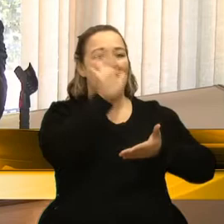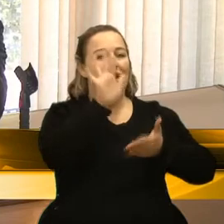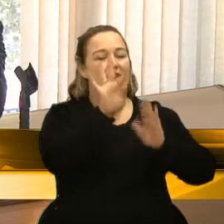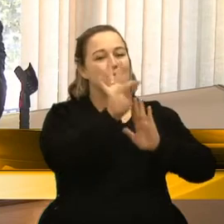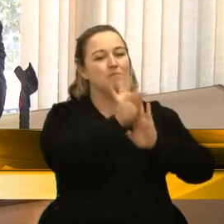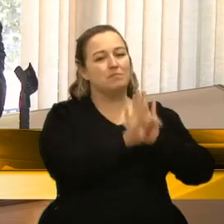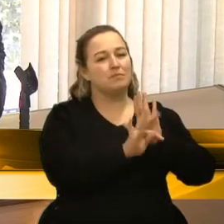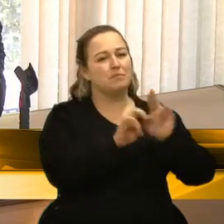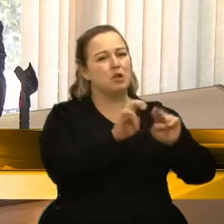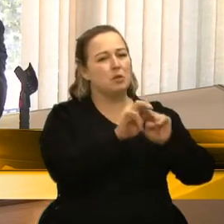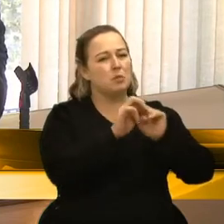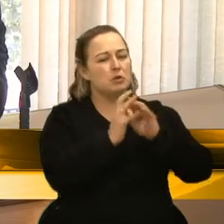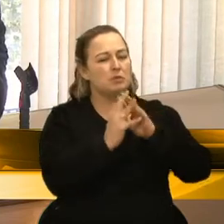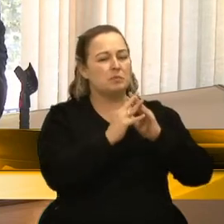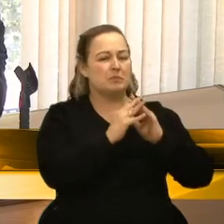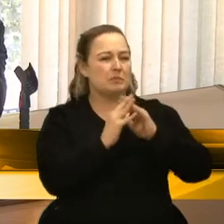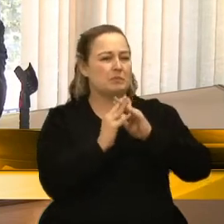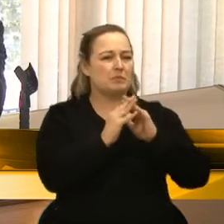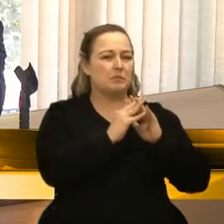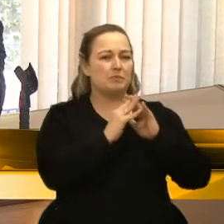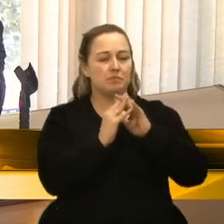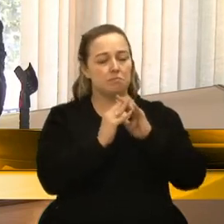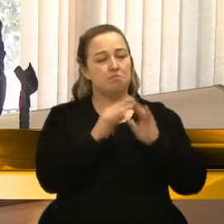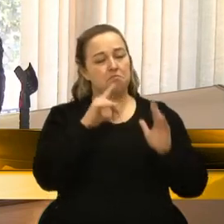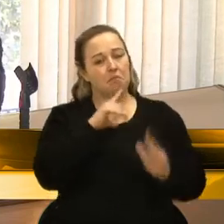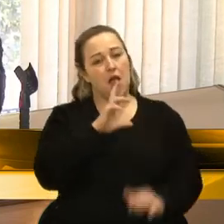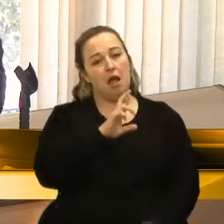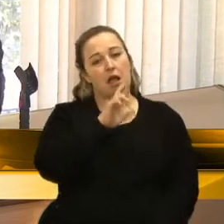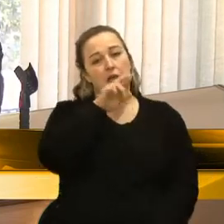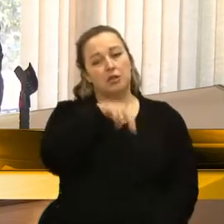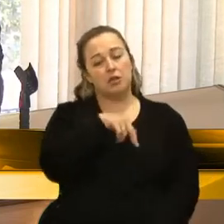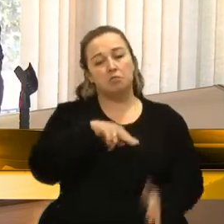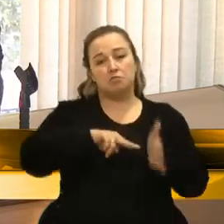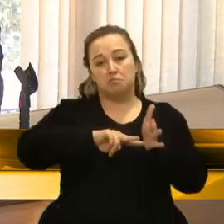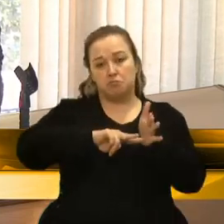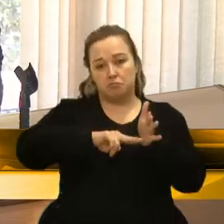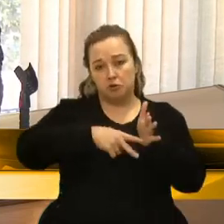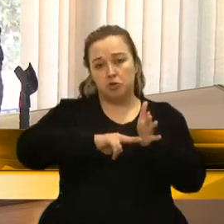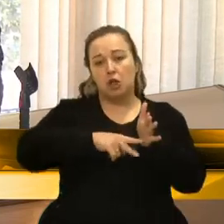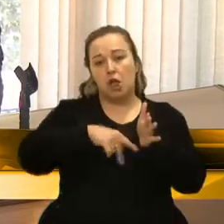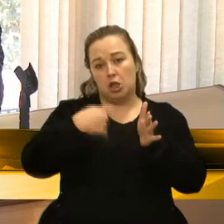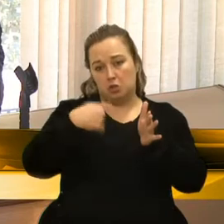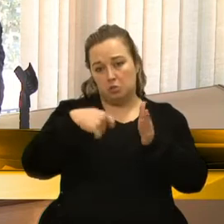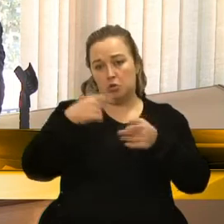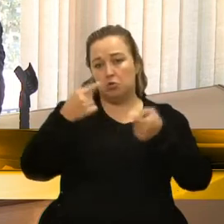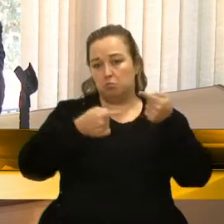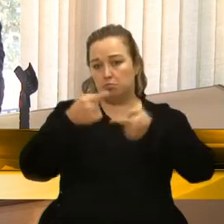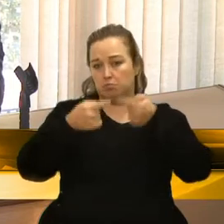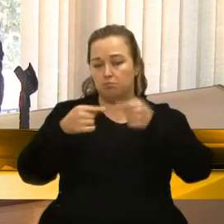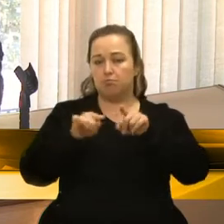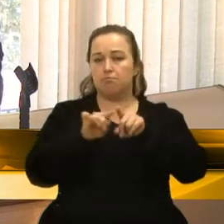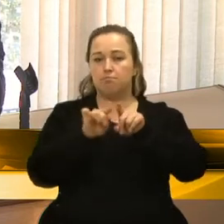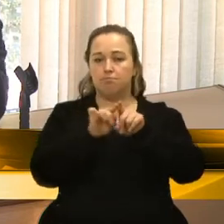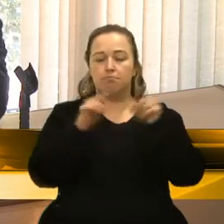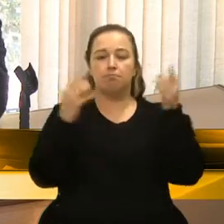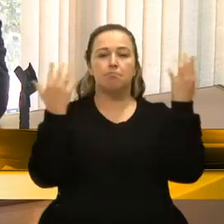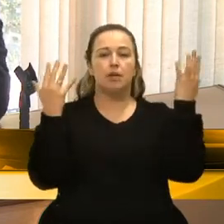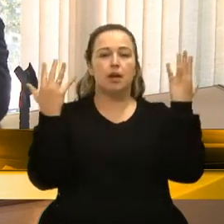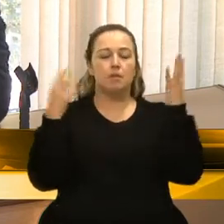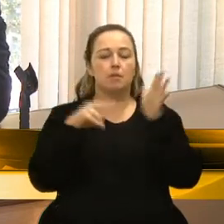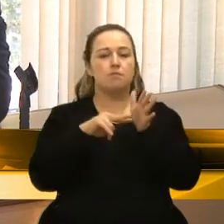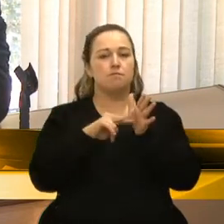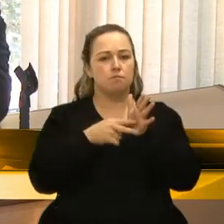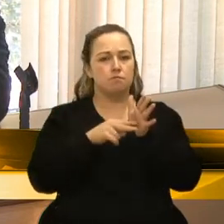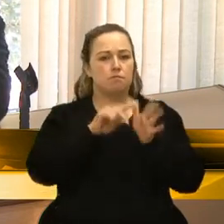essa situação e com razão. Os sindicatos estão aí para isso, as pessoas estão aí para isso. Parabenizar, inclusive, o sindicato pela